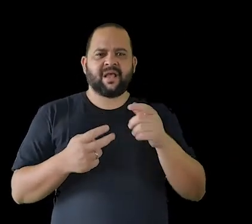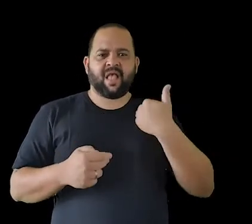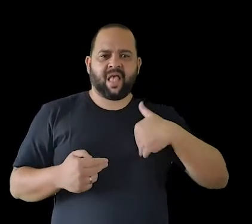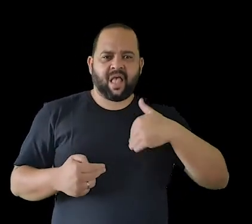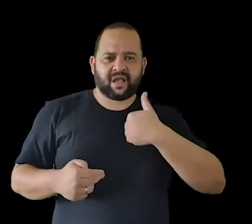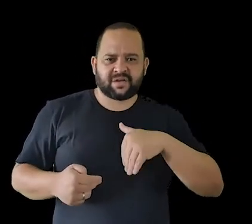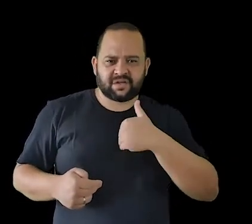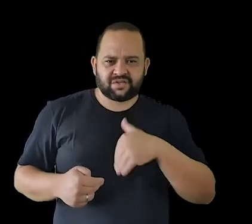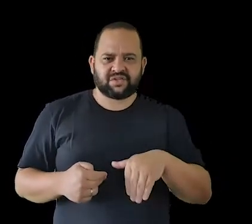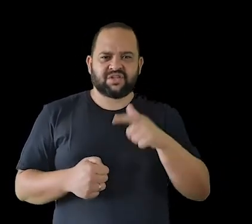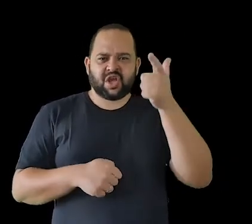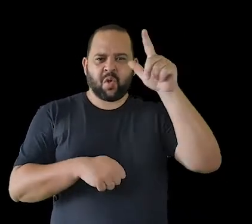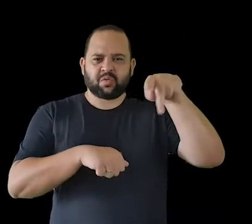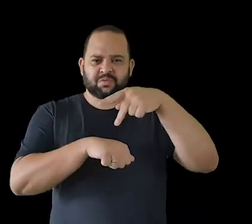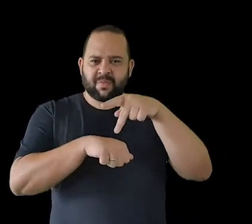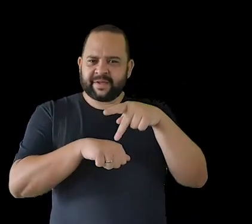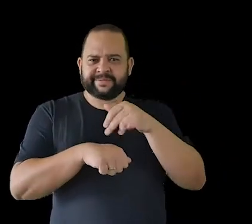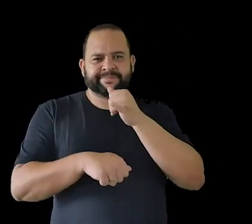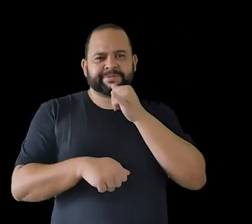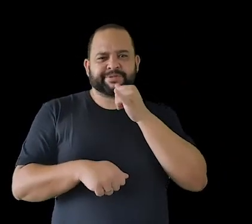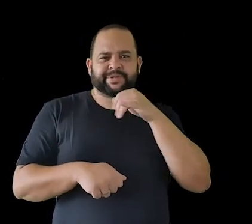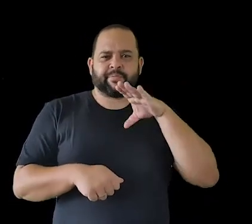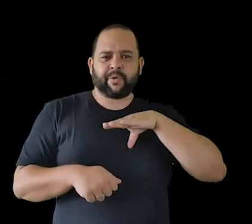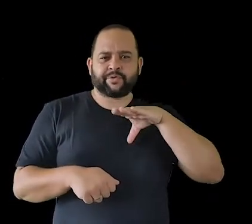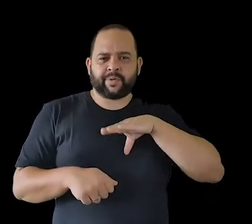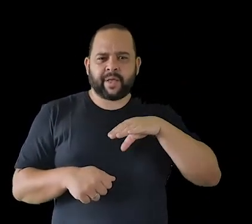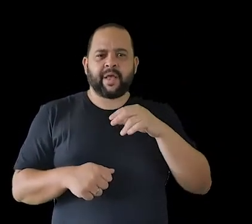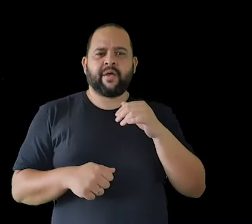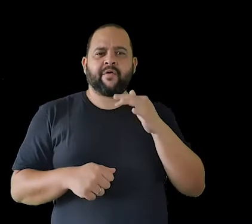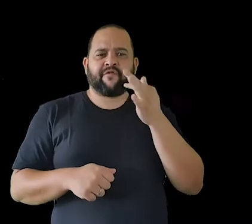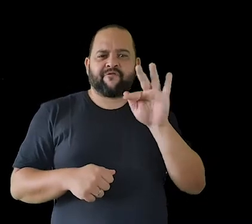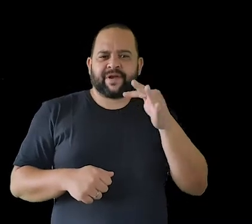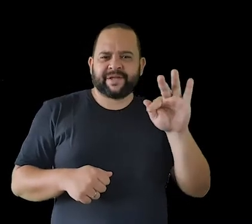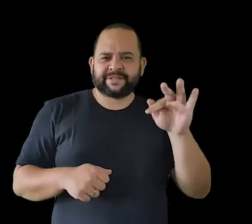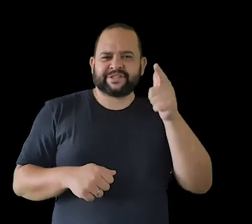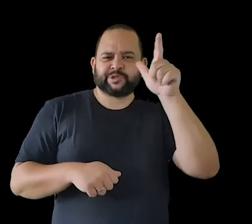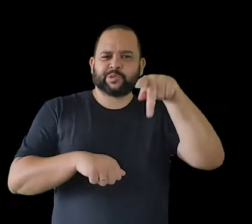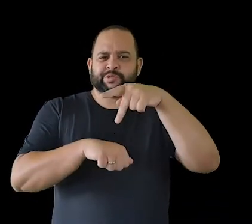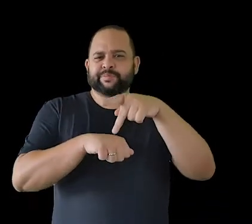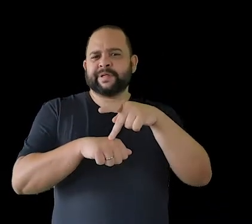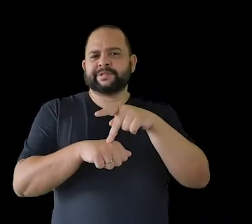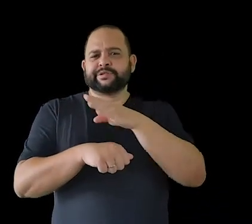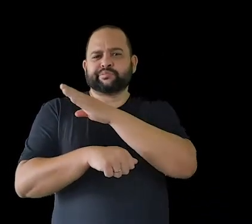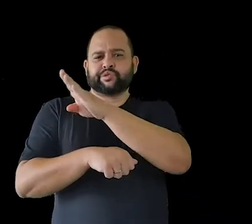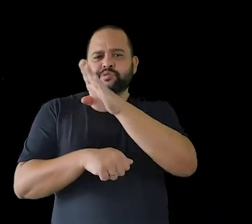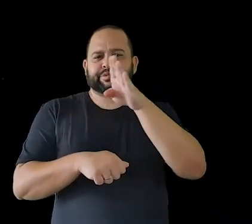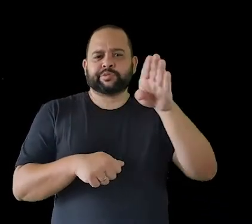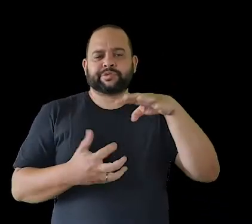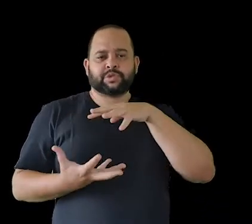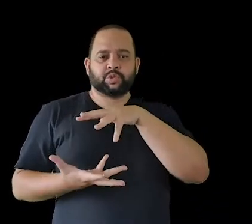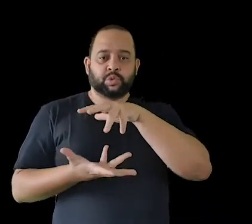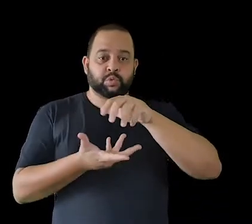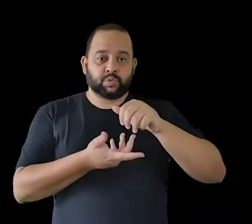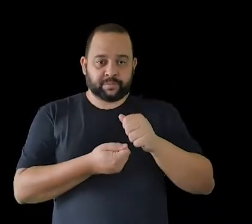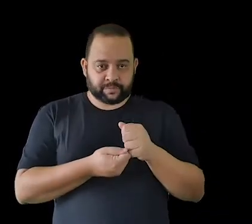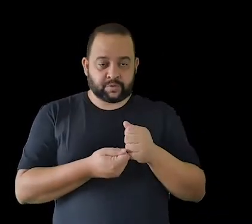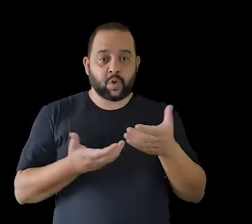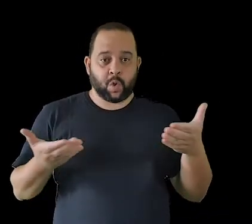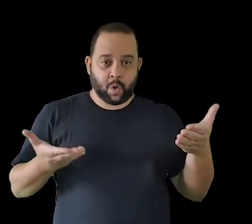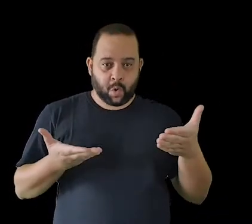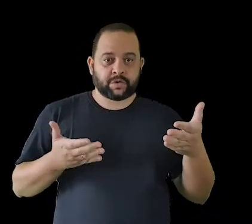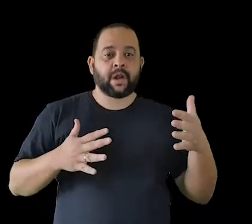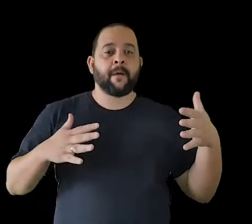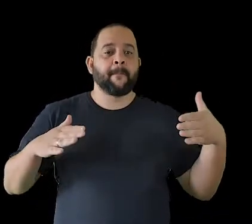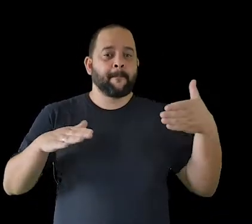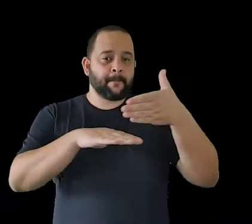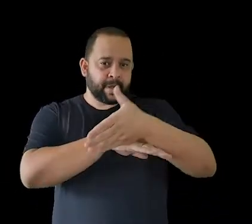orquestra na Argentina, na Hungria, na França, em Portugal, na República Tcheca e em muitos outros lugares. Ela atualmente participa do movimento Mulheres